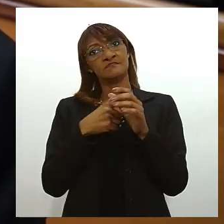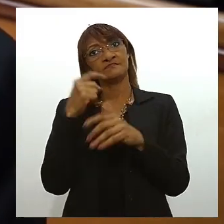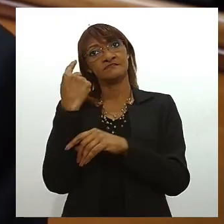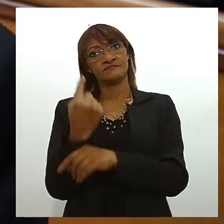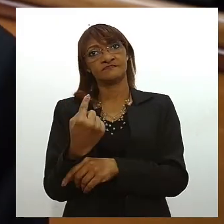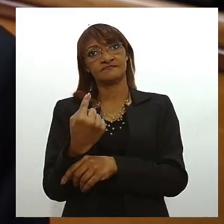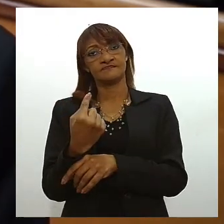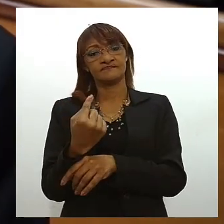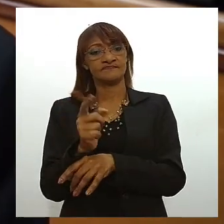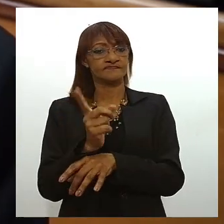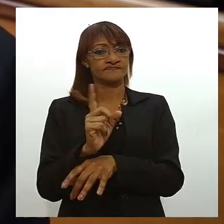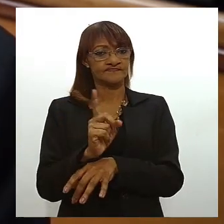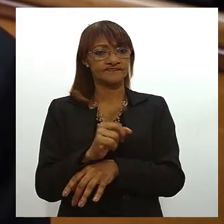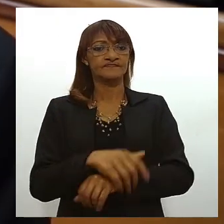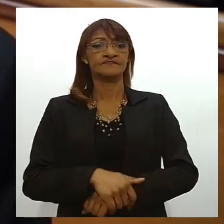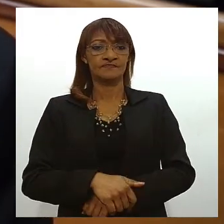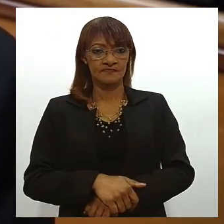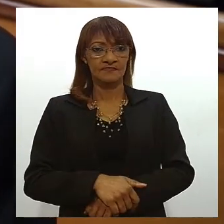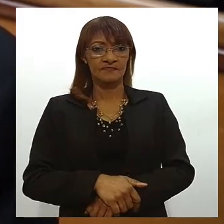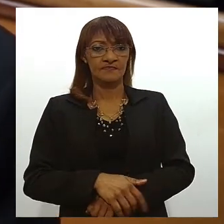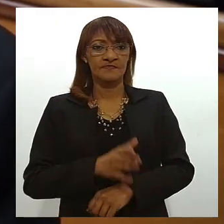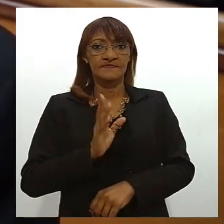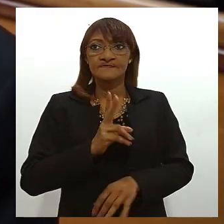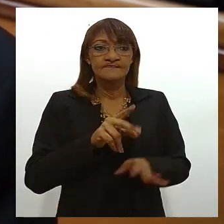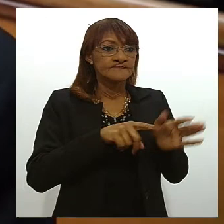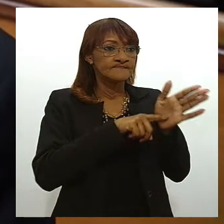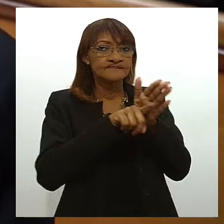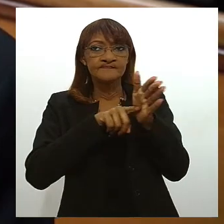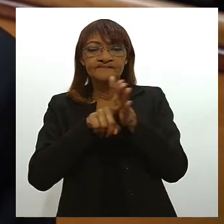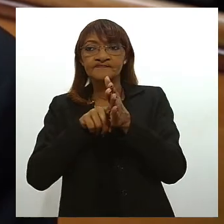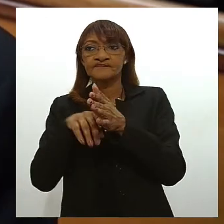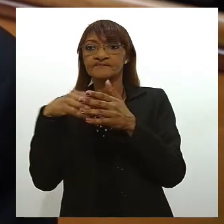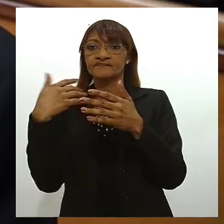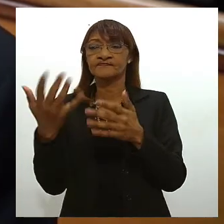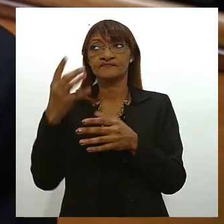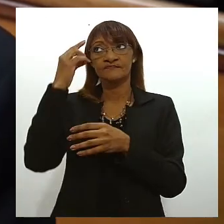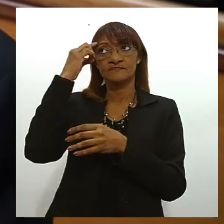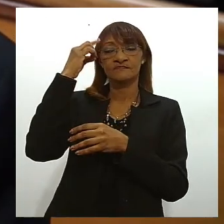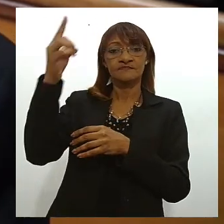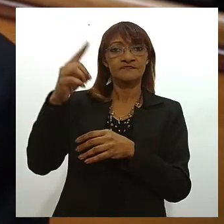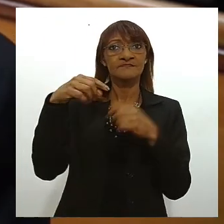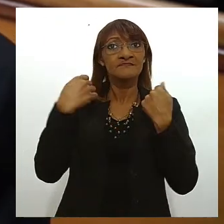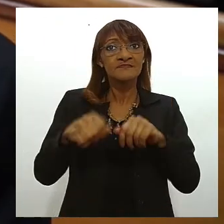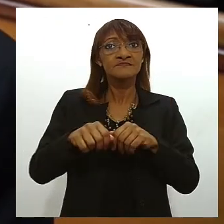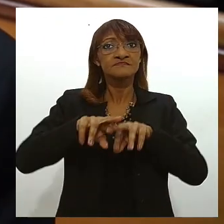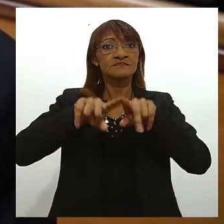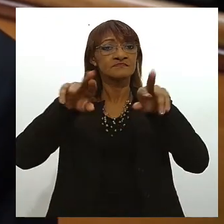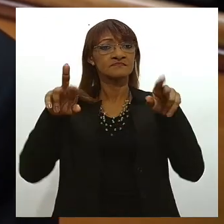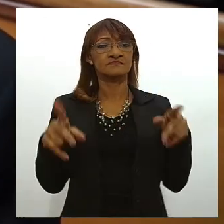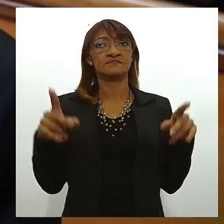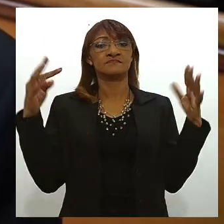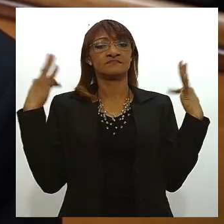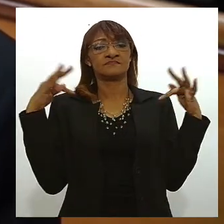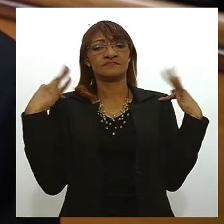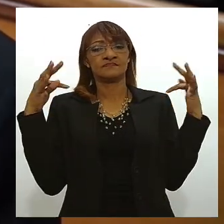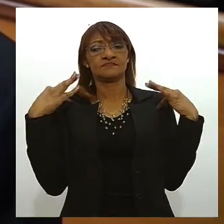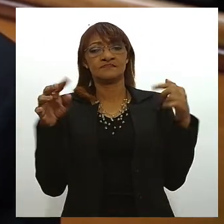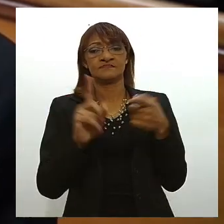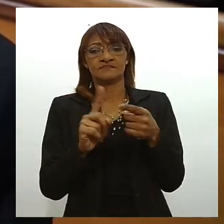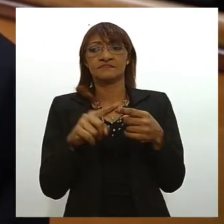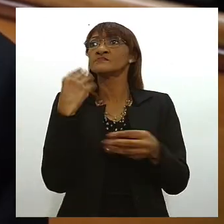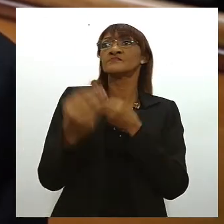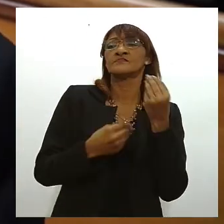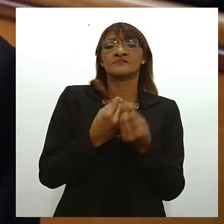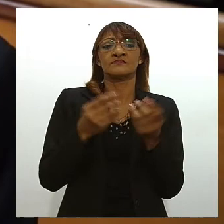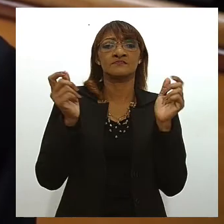como essa e nas escutas foi muito reforçada a ideia da diversificação turismo é uma delas então como investir em turismo